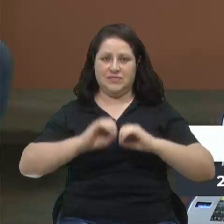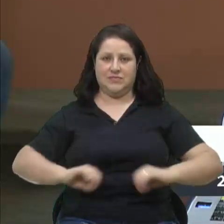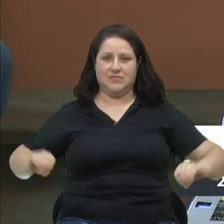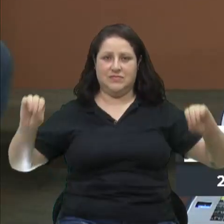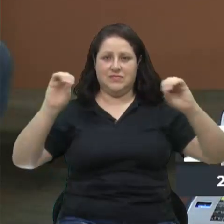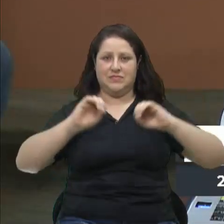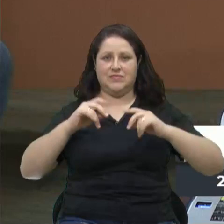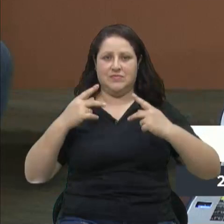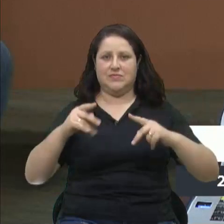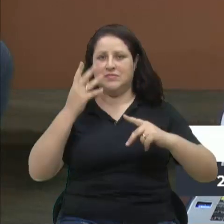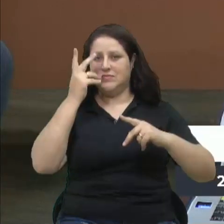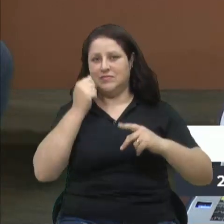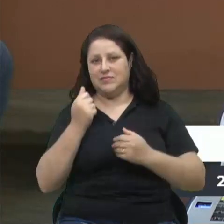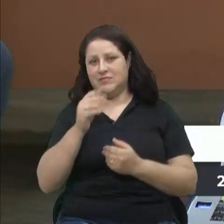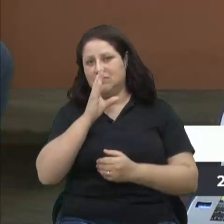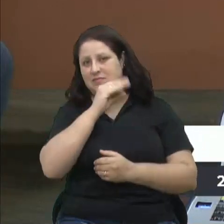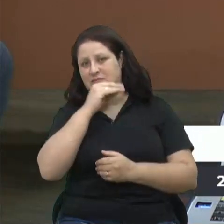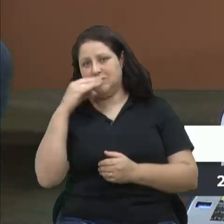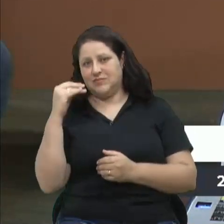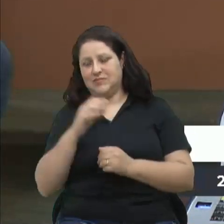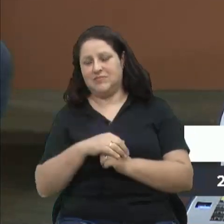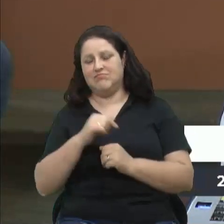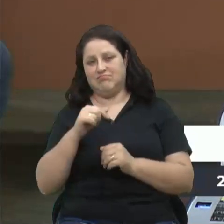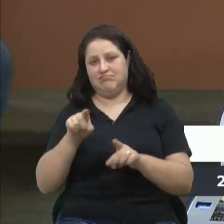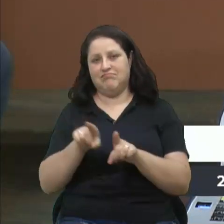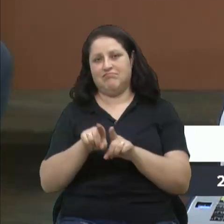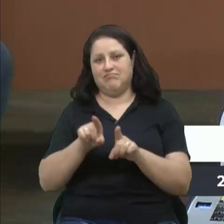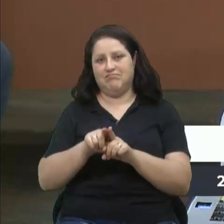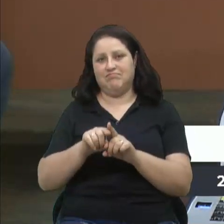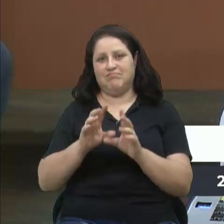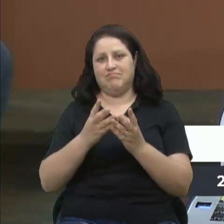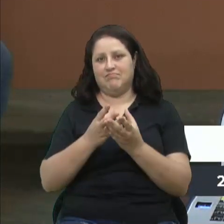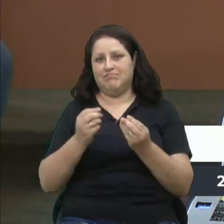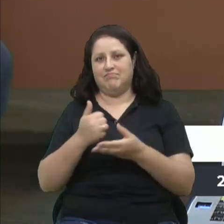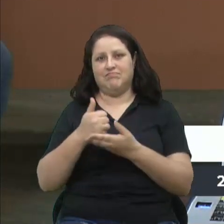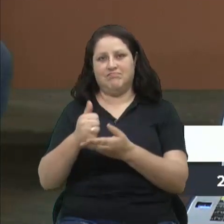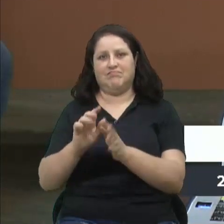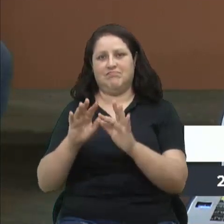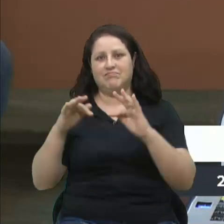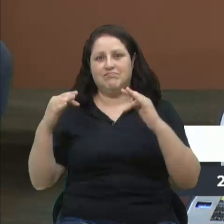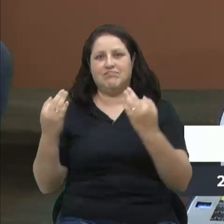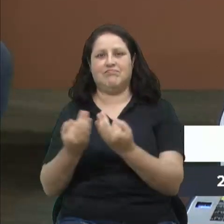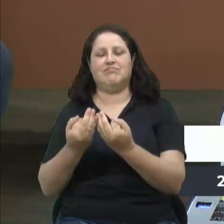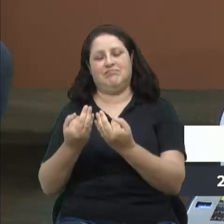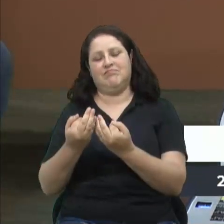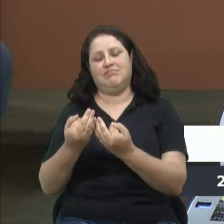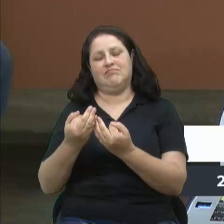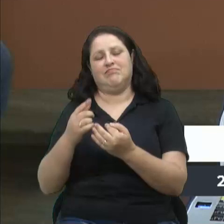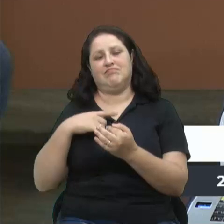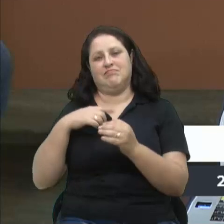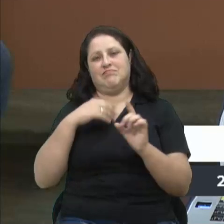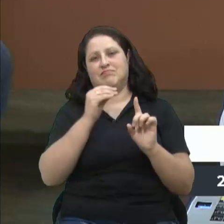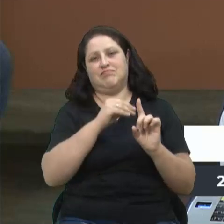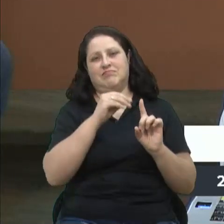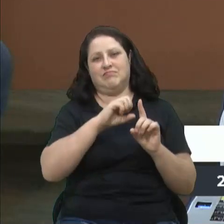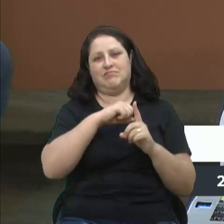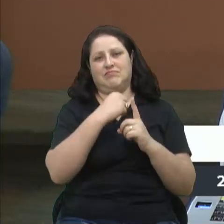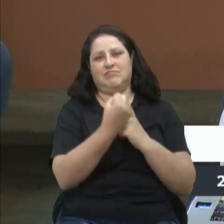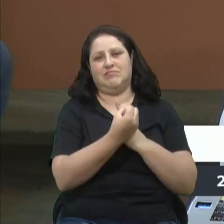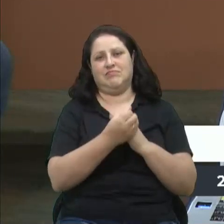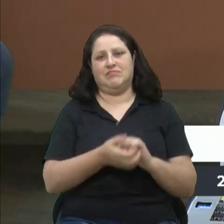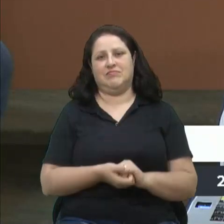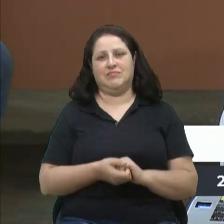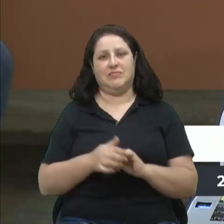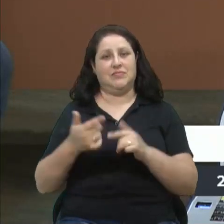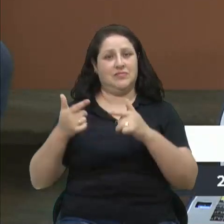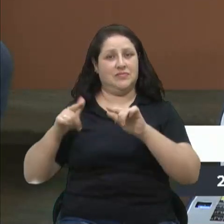adolescentes. E, com certeza, colaborado a muitas famílias, principalmente famílias de vulnerabilidade social. E esse